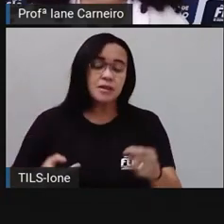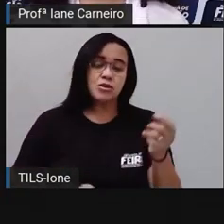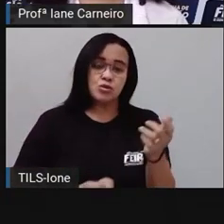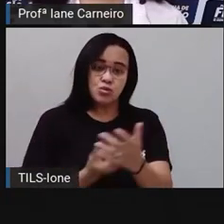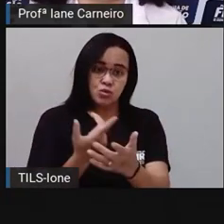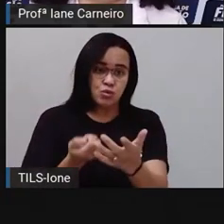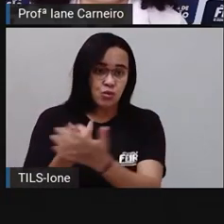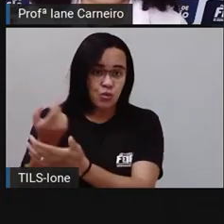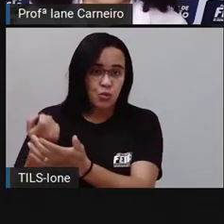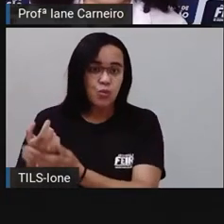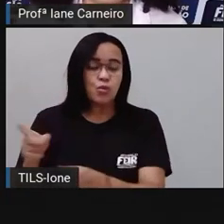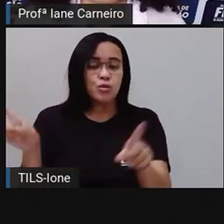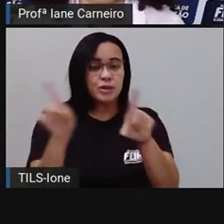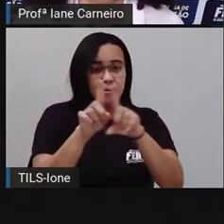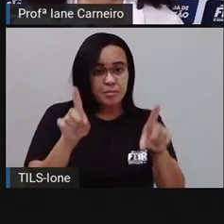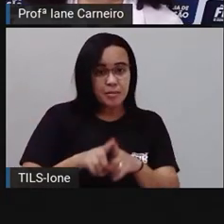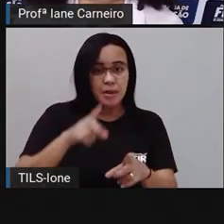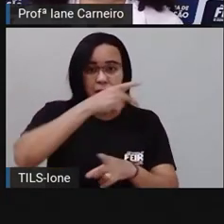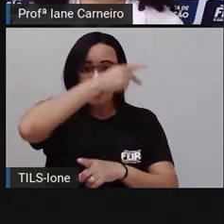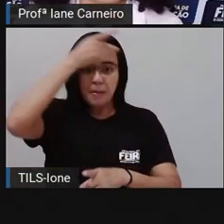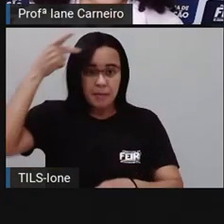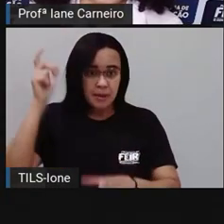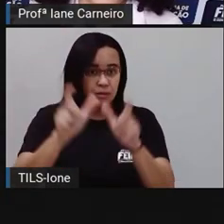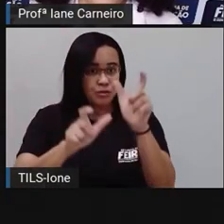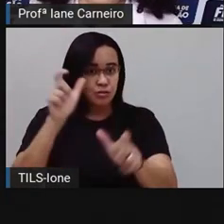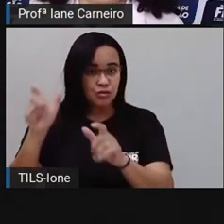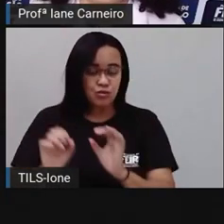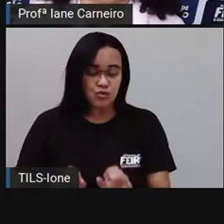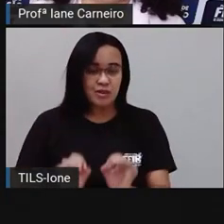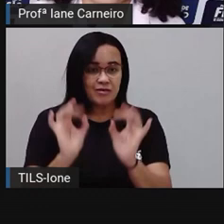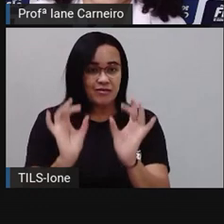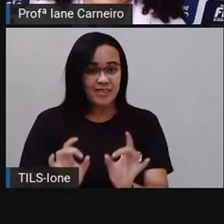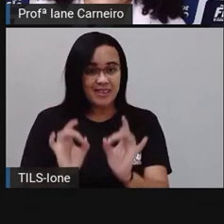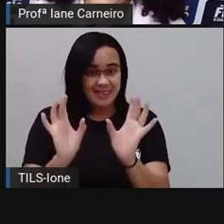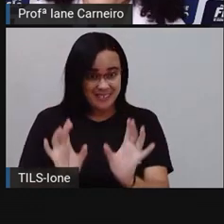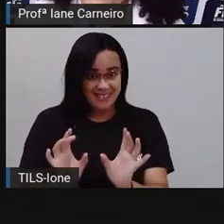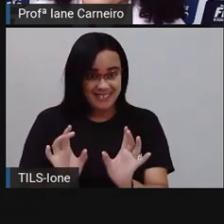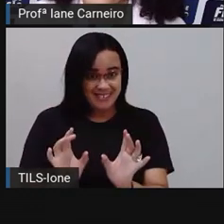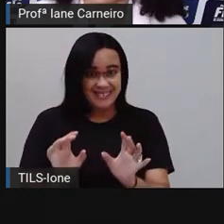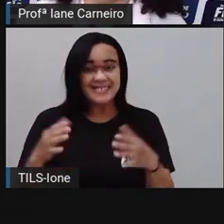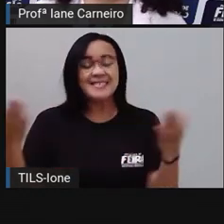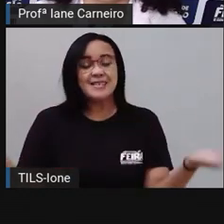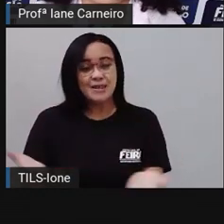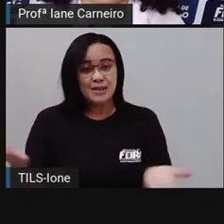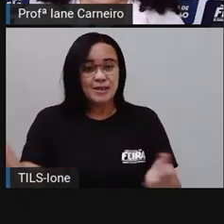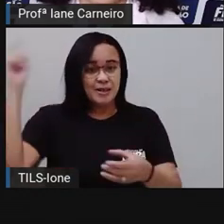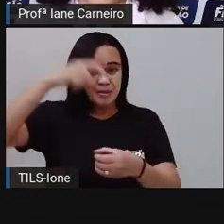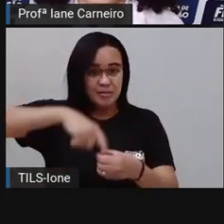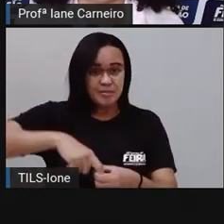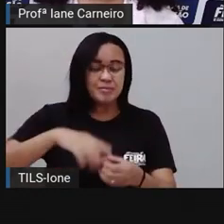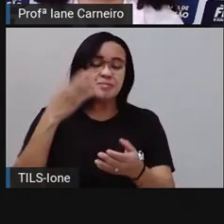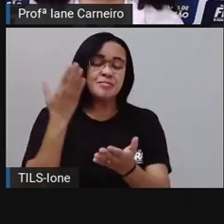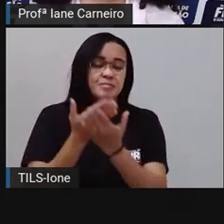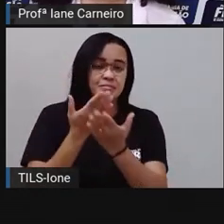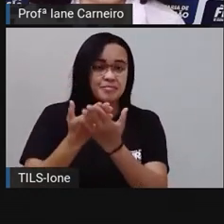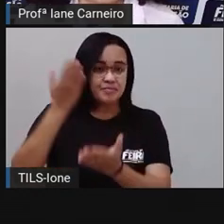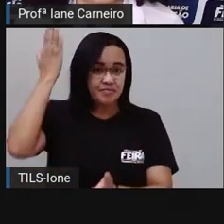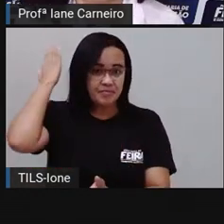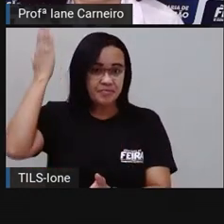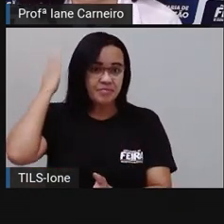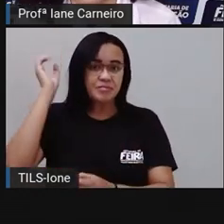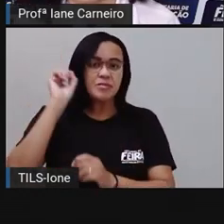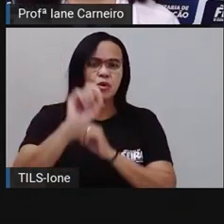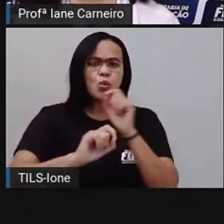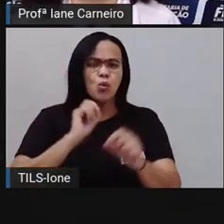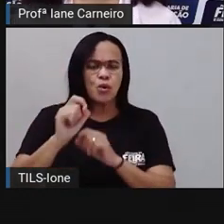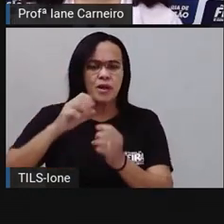livres precisam ter, tá bom? Então, para a gente começar, a gente vai retomar o que nós vimos na aula passada sobre o centro de